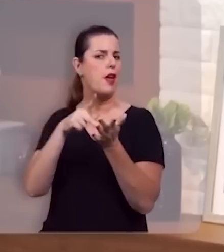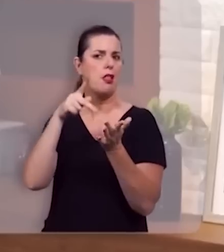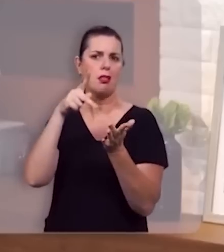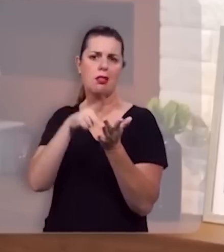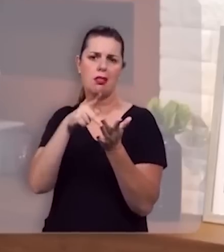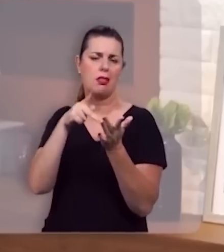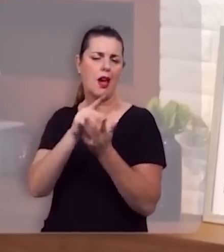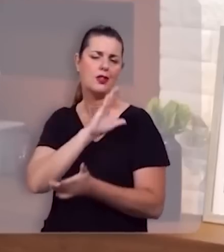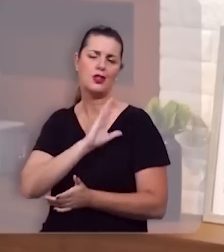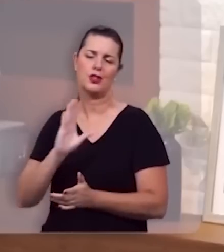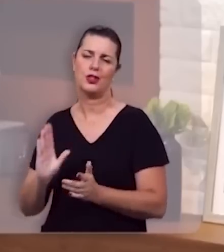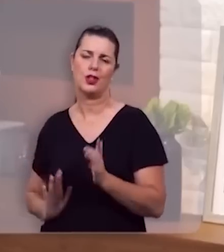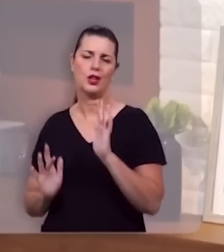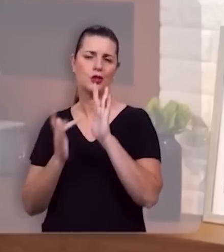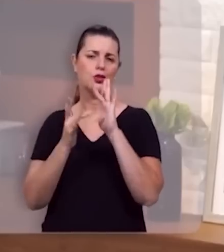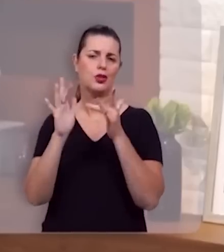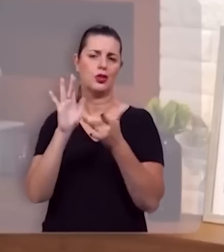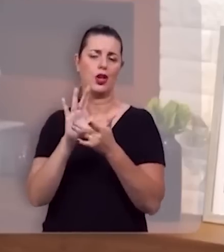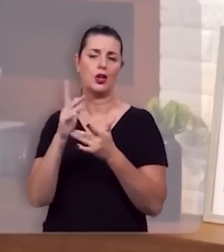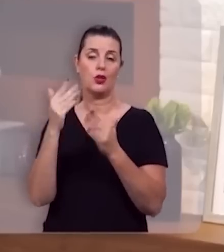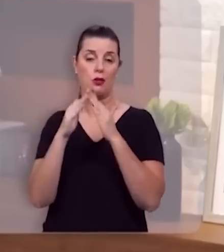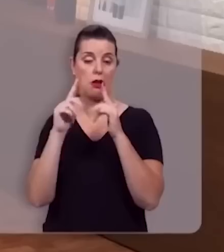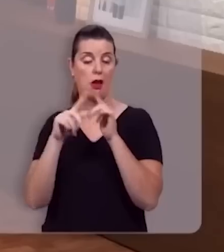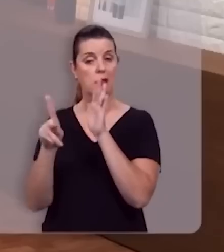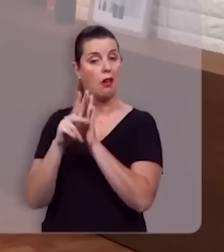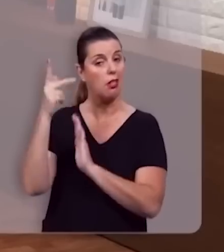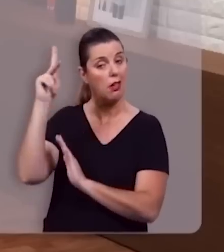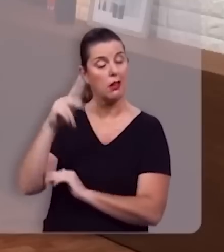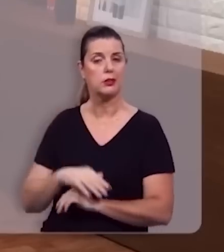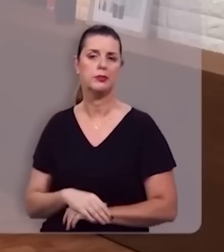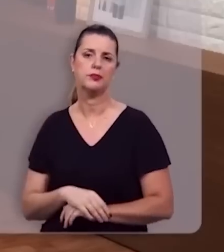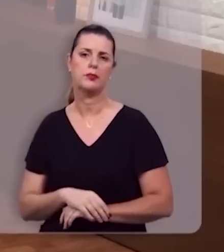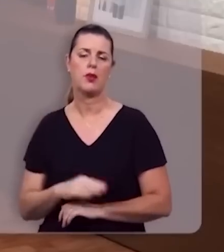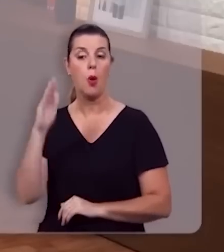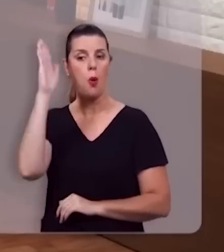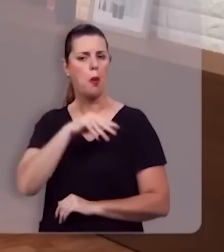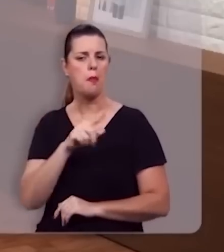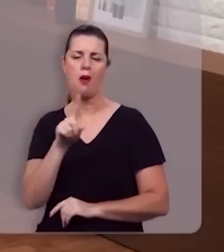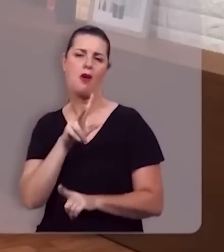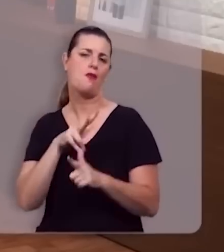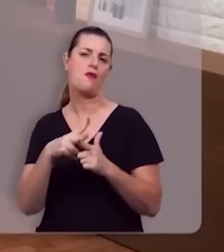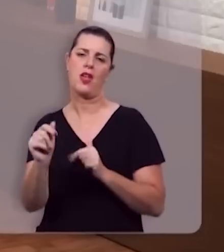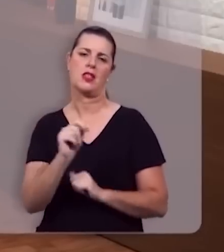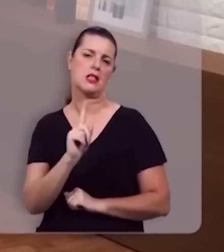de Cristo e da sua igreja. O mal não vencerá o bem,